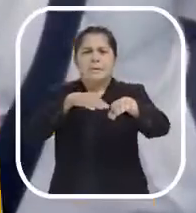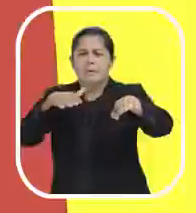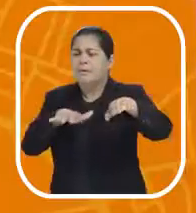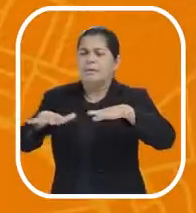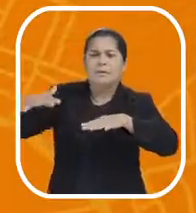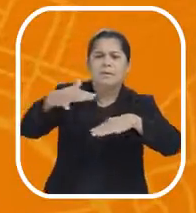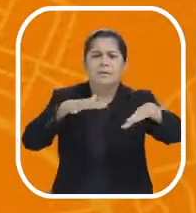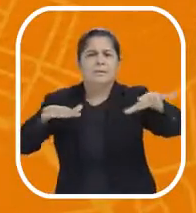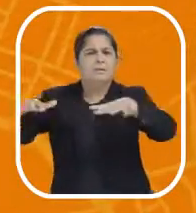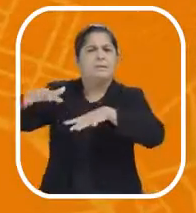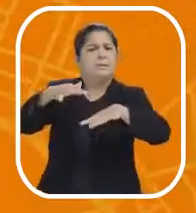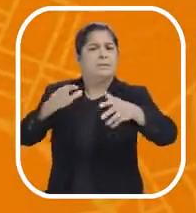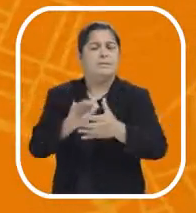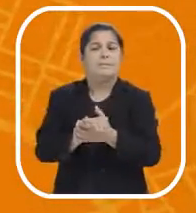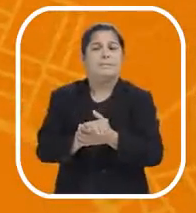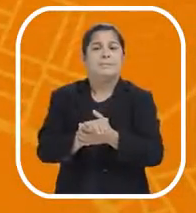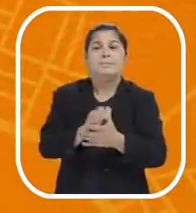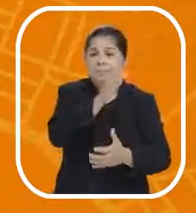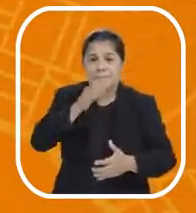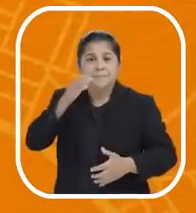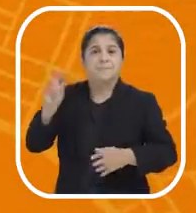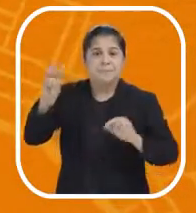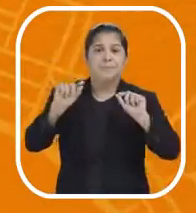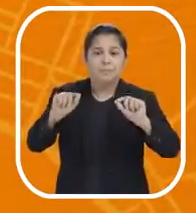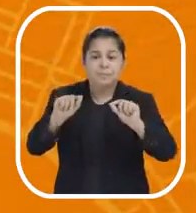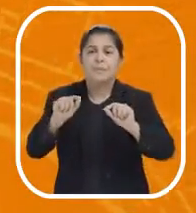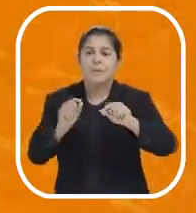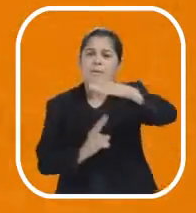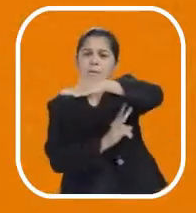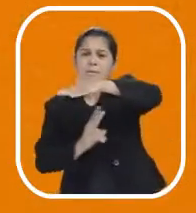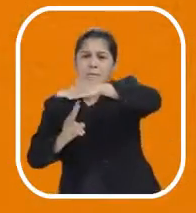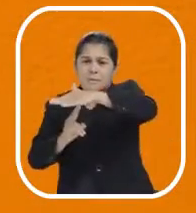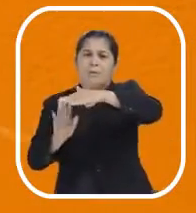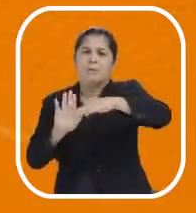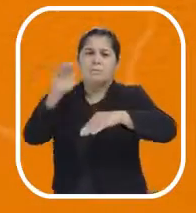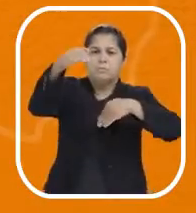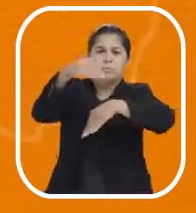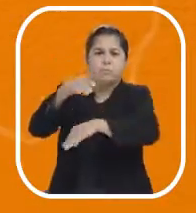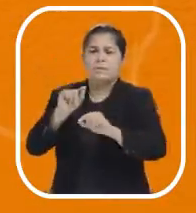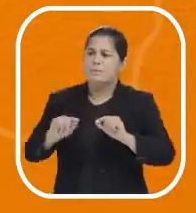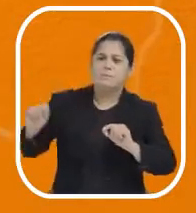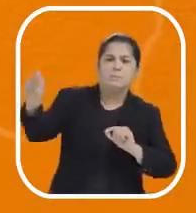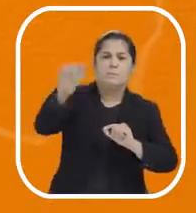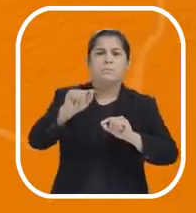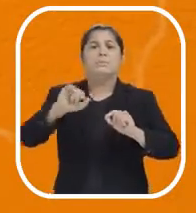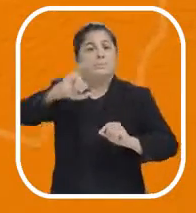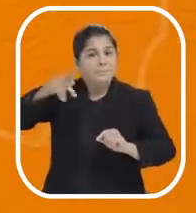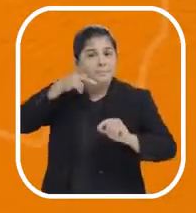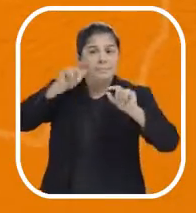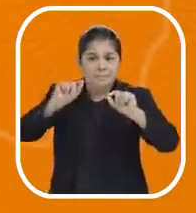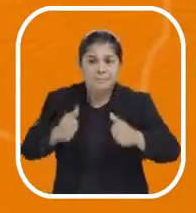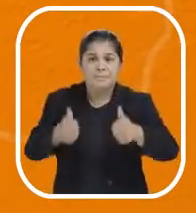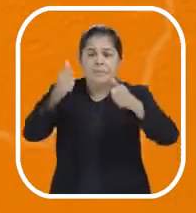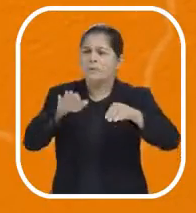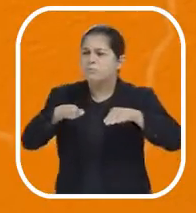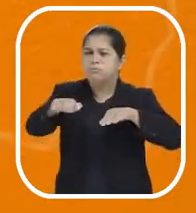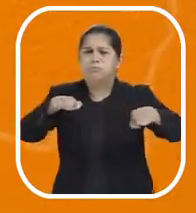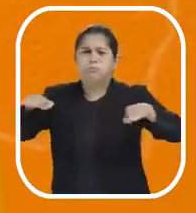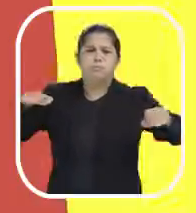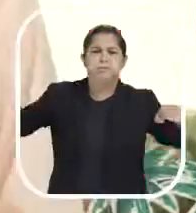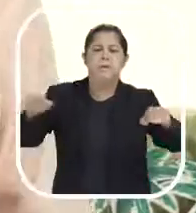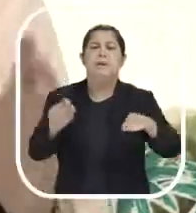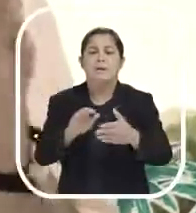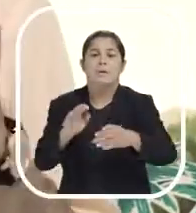cidade. Cida e Wilson vão construir pontes e vias em pontos-chave da cidade. João Pessoa terá mais corredores, viadutos e